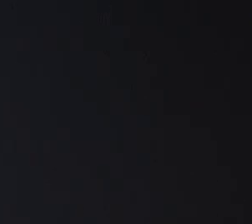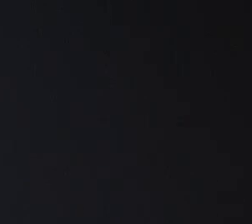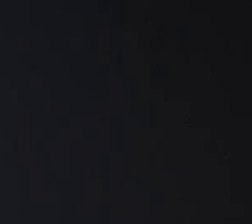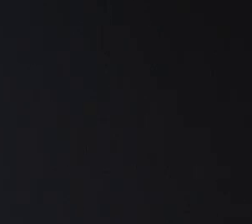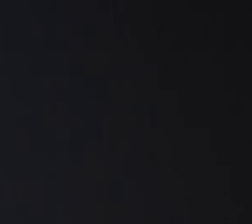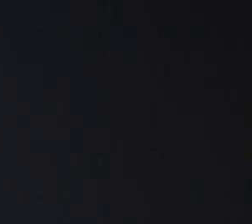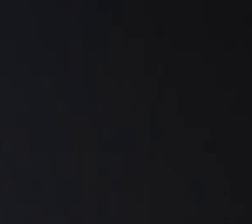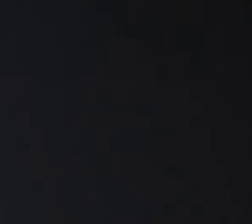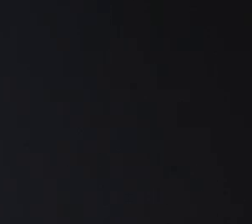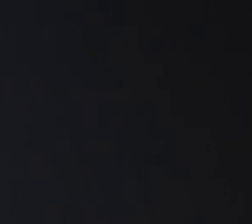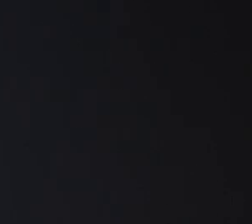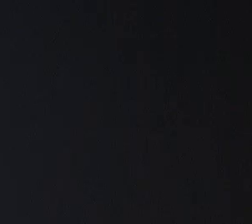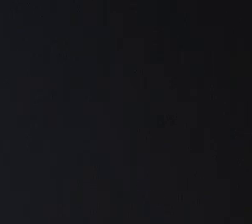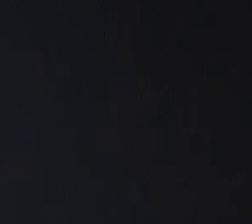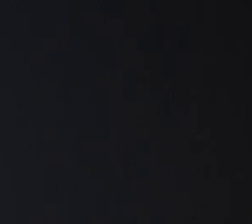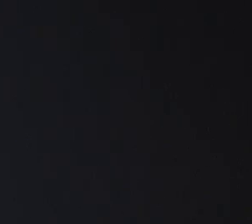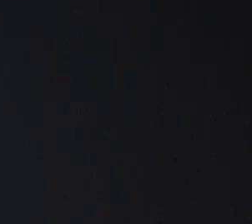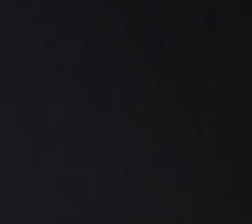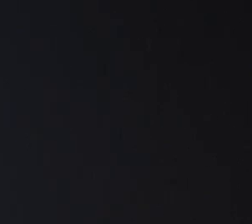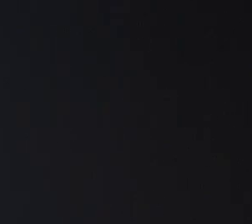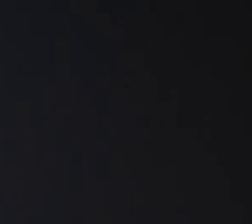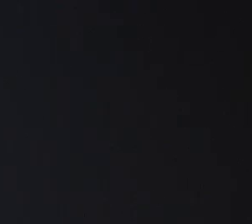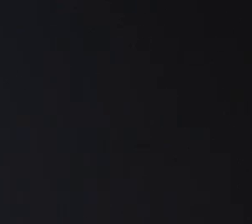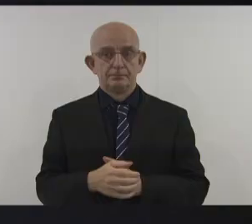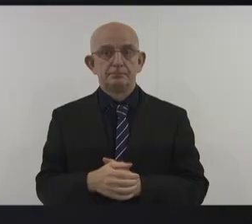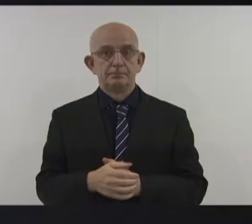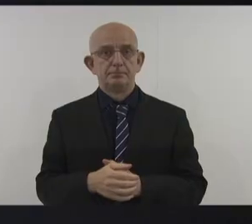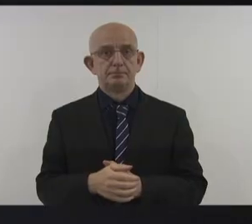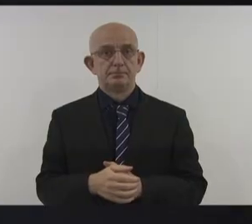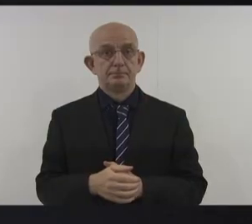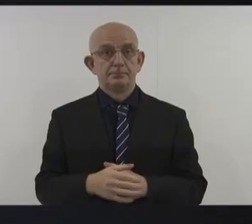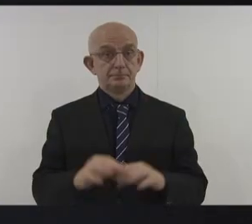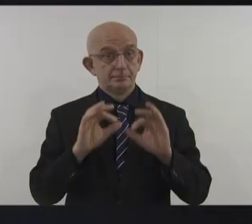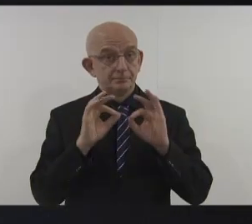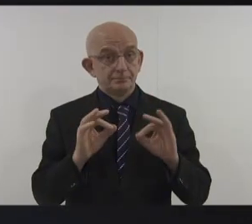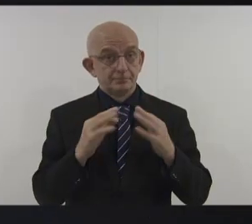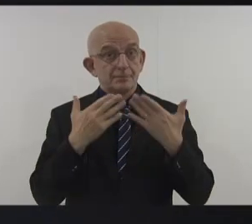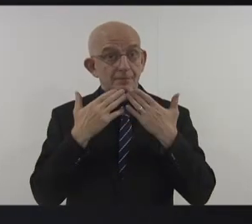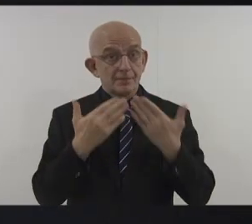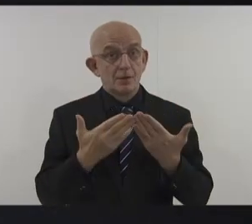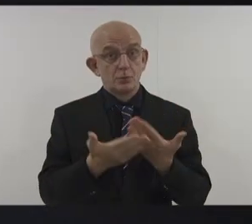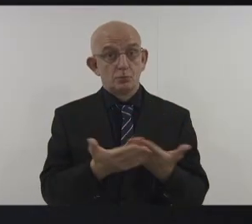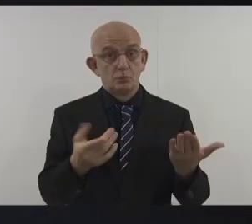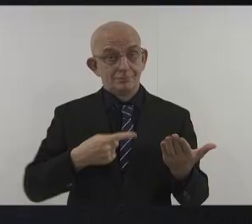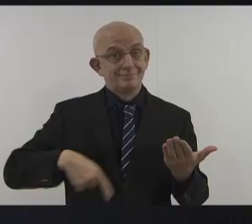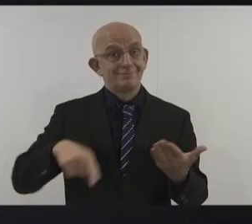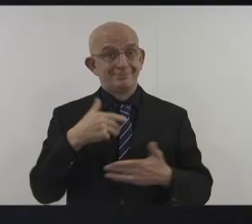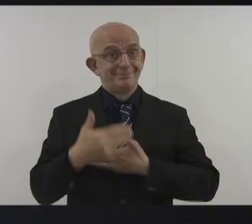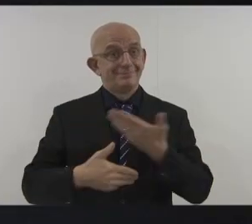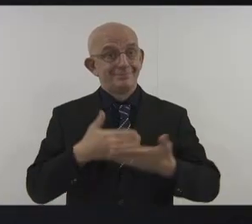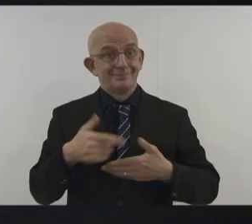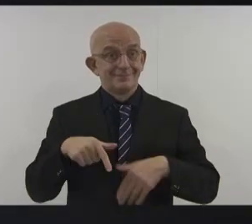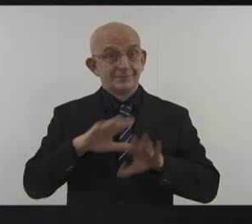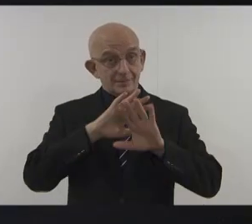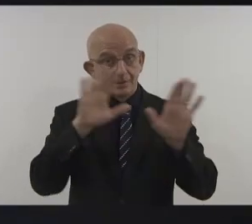da Convenção do Clima, iniciados em 1992 no Rio de Janeiro, Brasil,